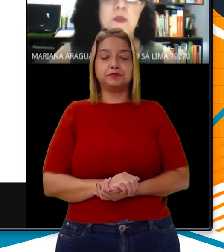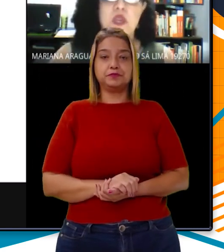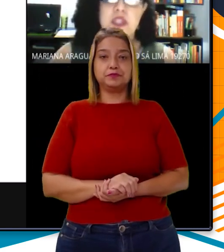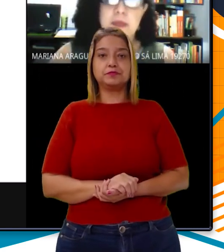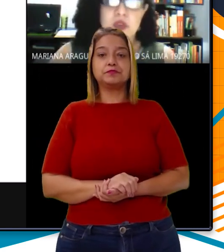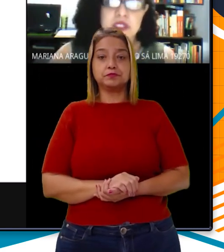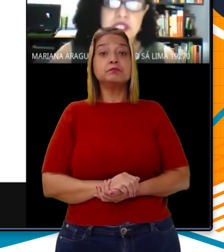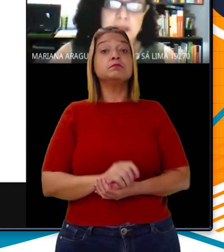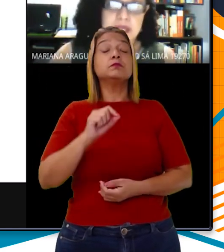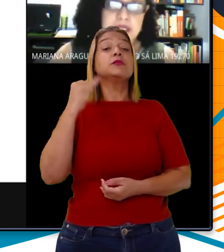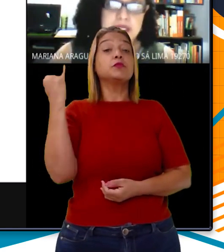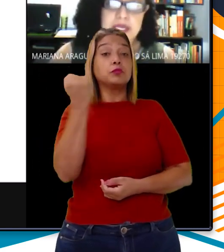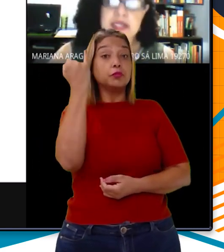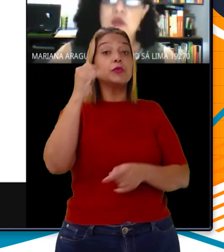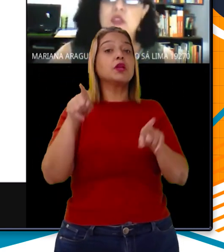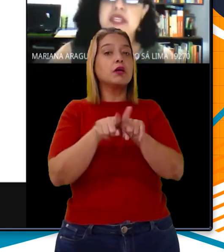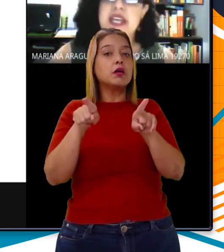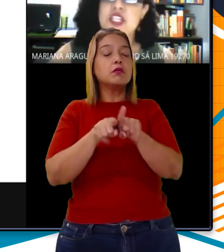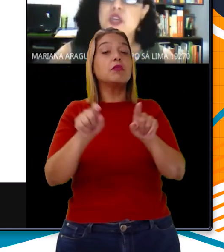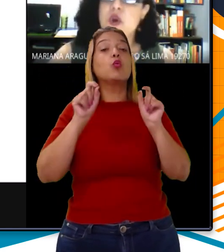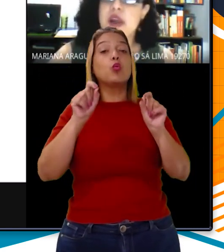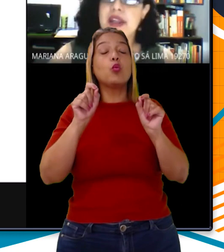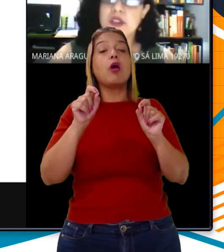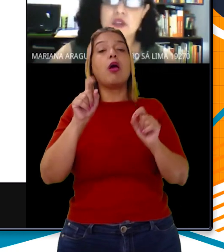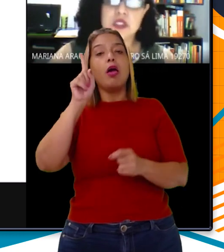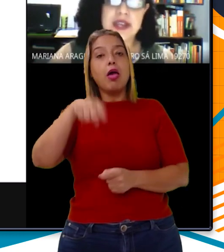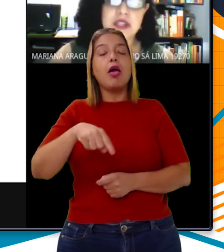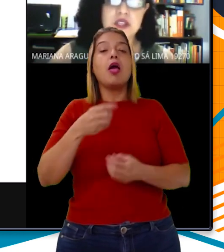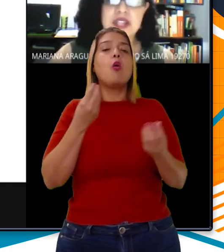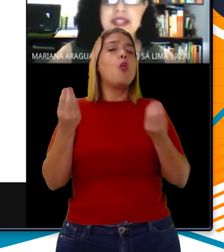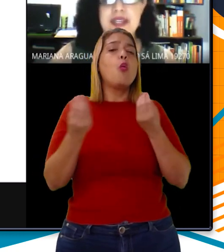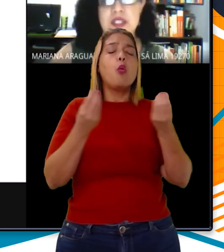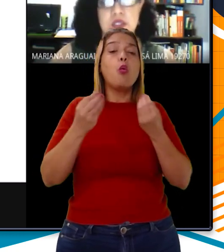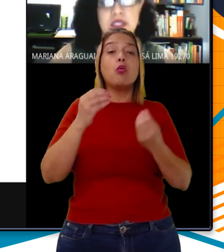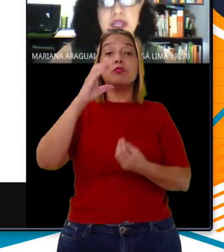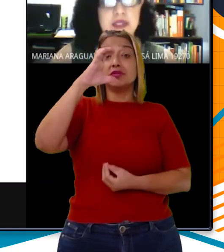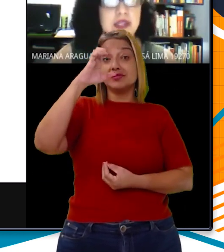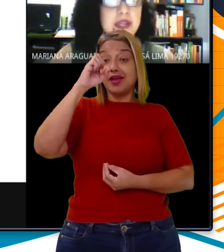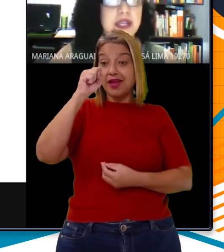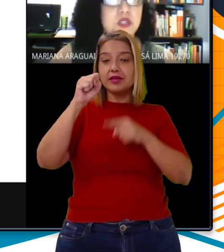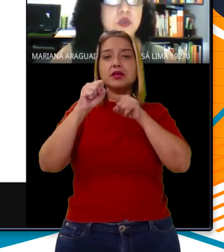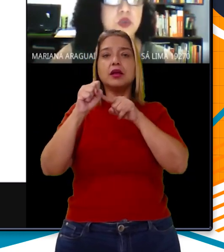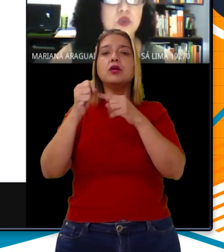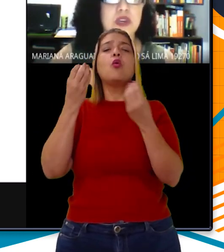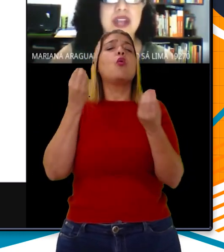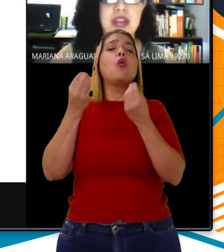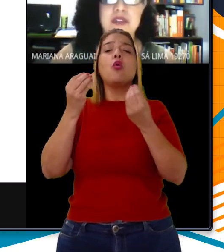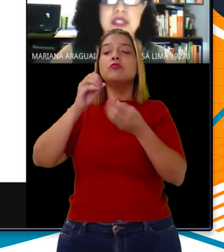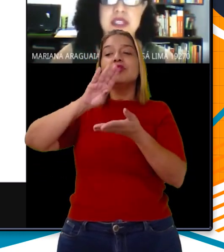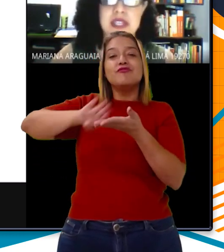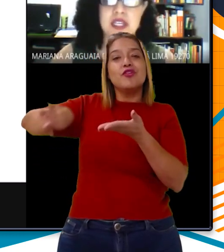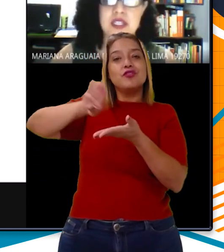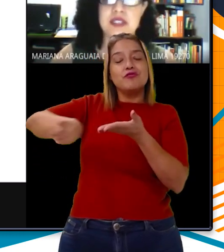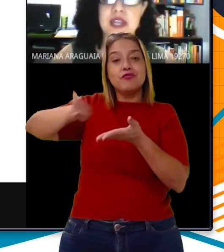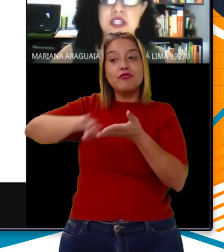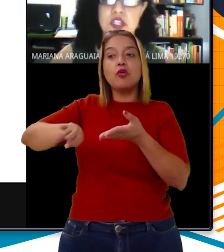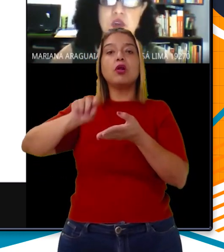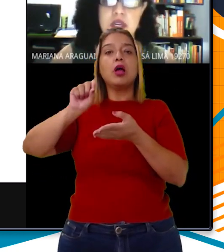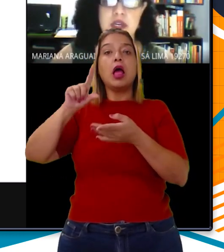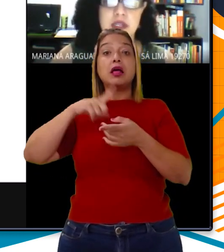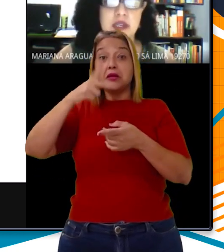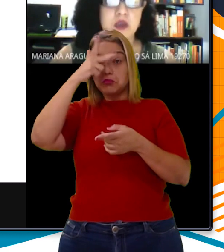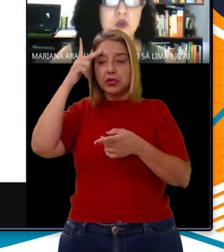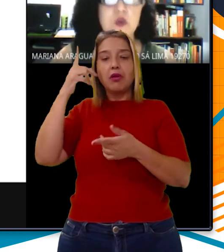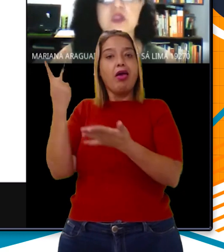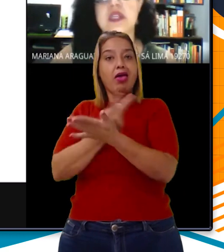Muito importante na medicina, o descarte incorreto do Césio na década de 80 resultou num grave acidente na cidade de